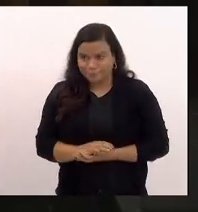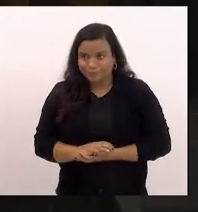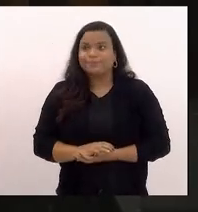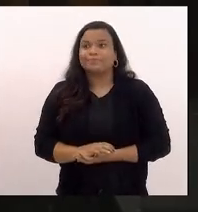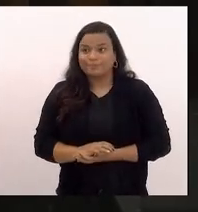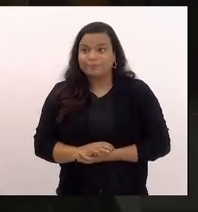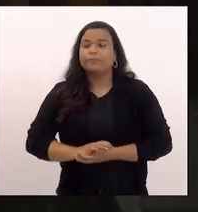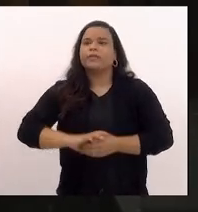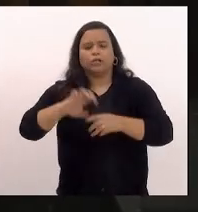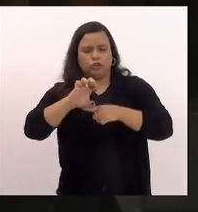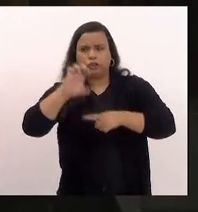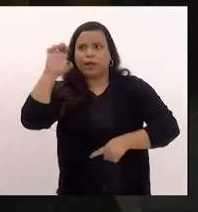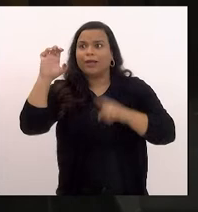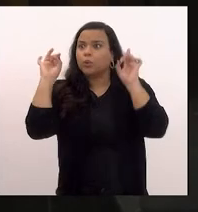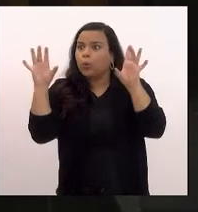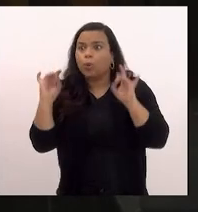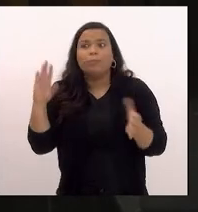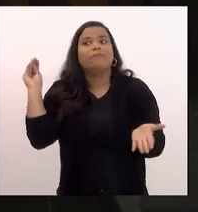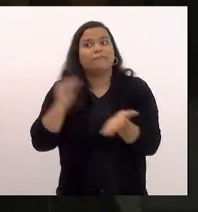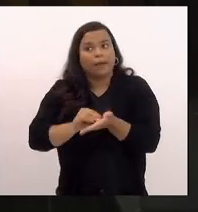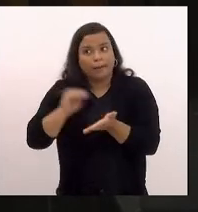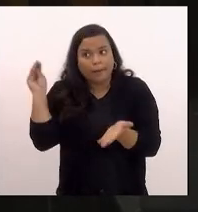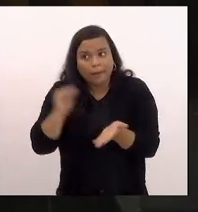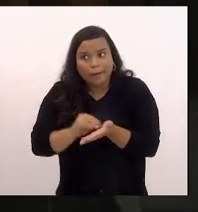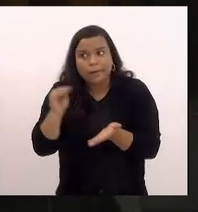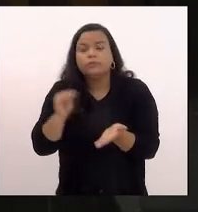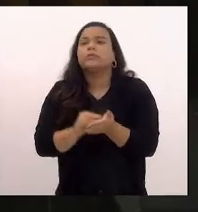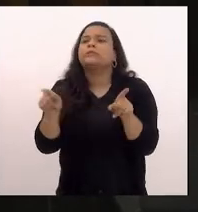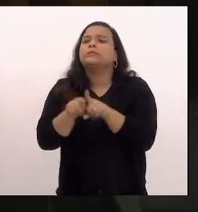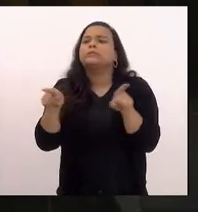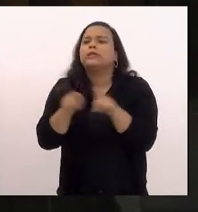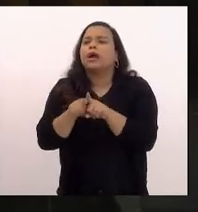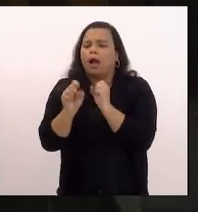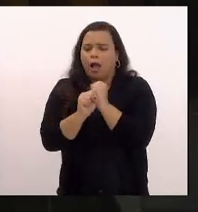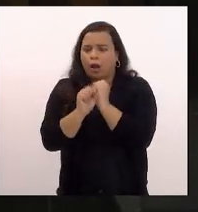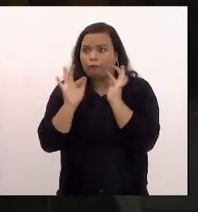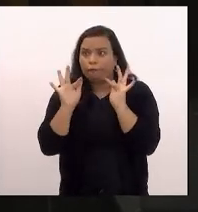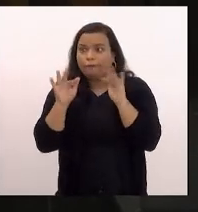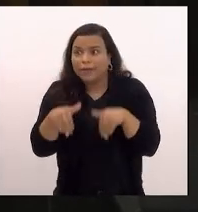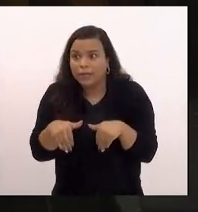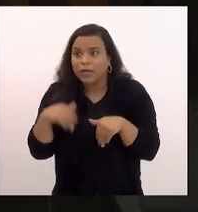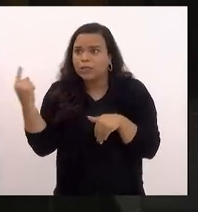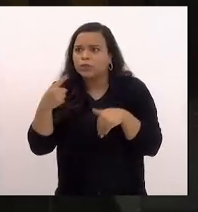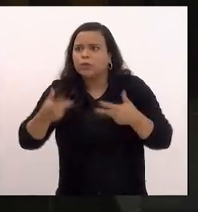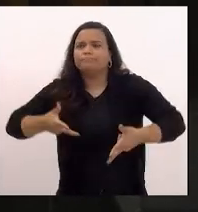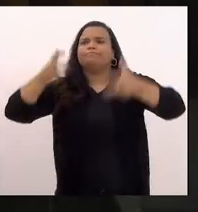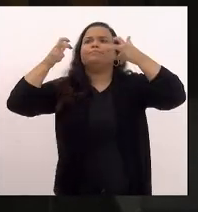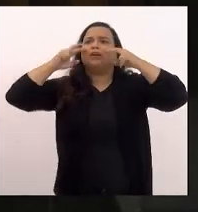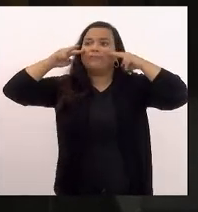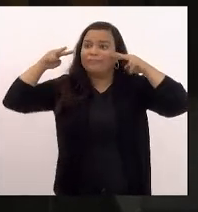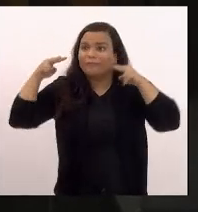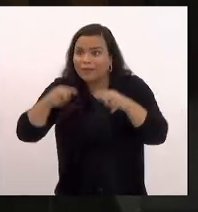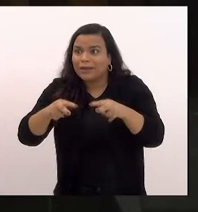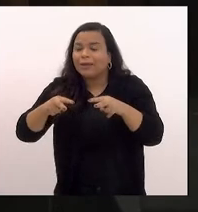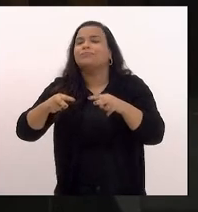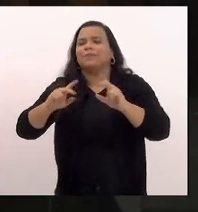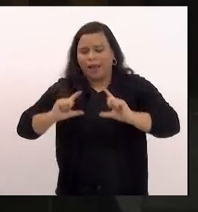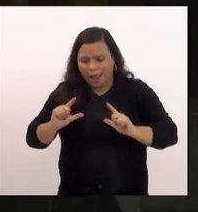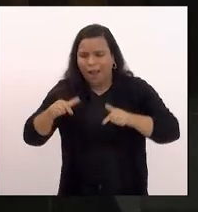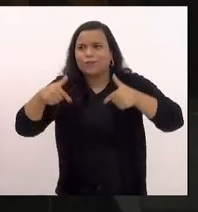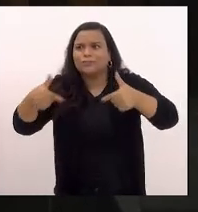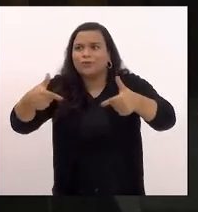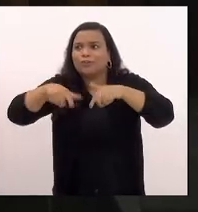estado não cumpre essa legislação e chega no final do ano a gente vê tomar medidas que são